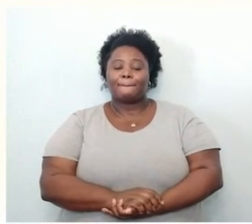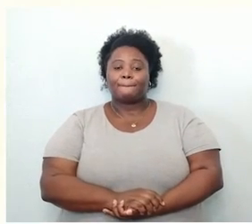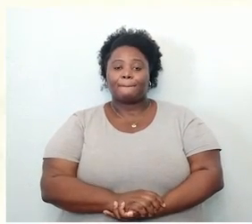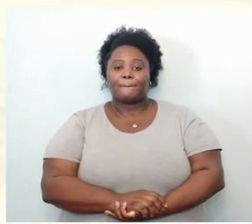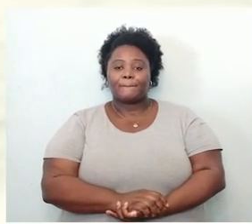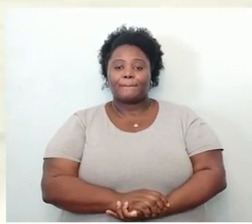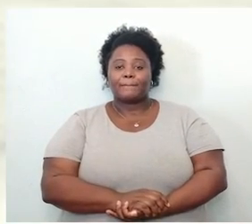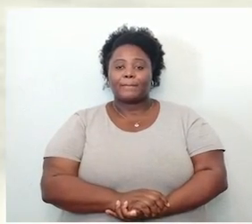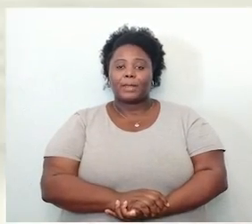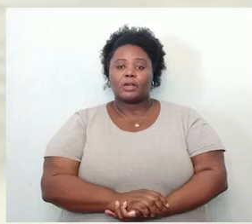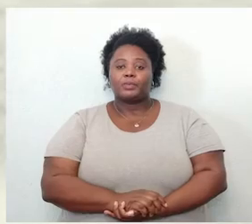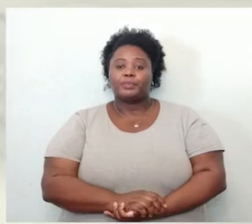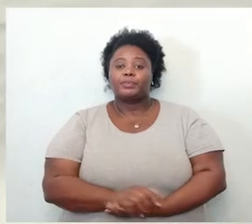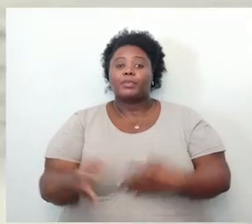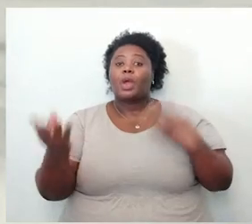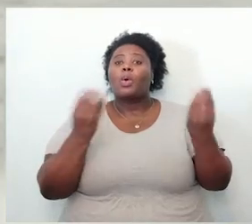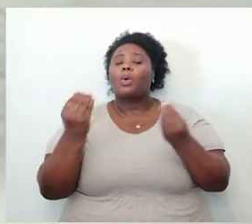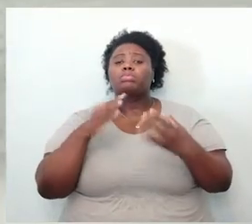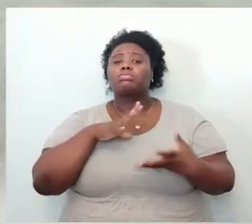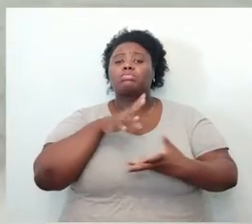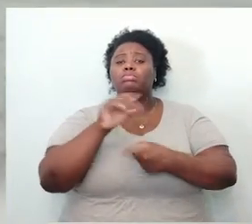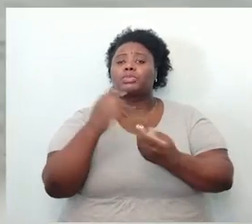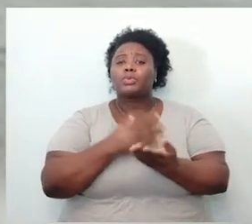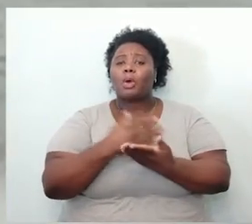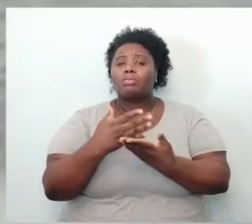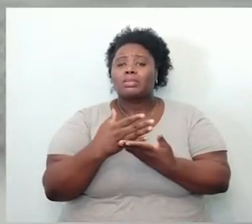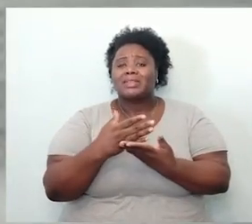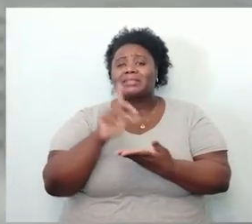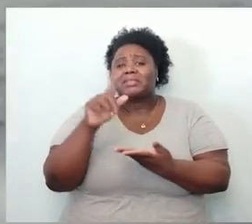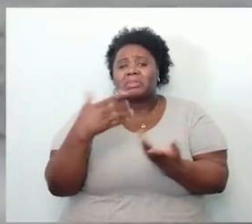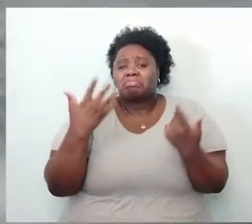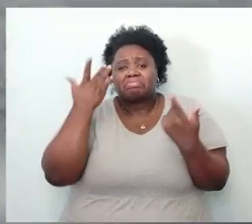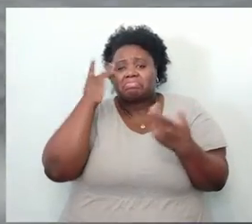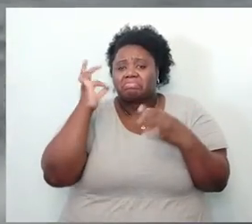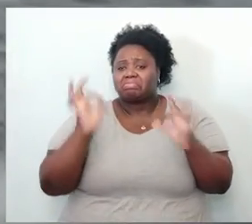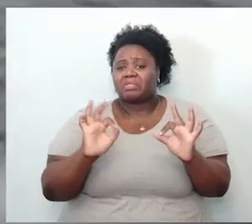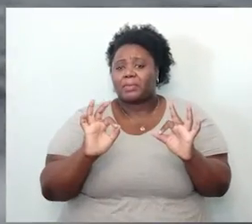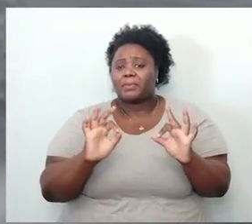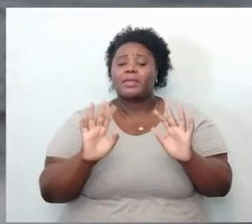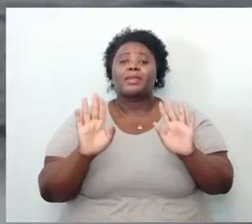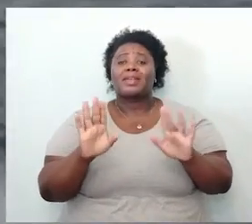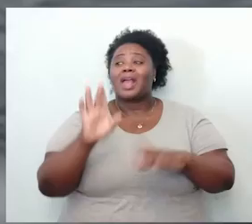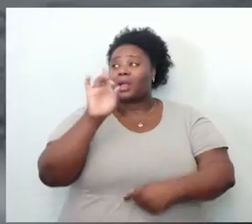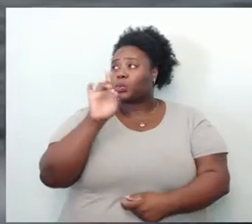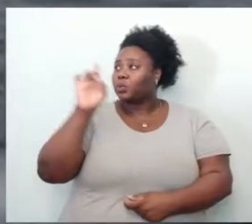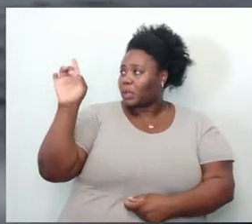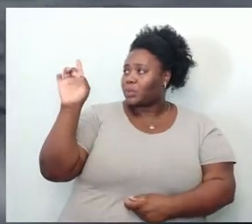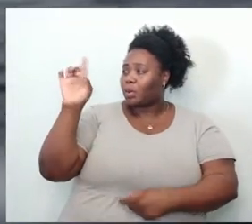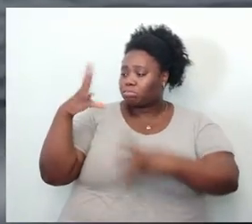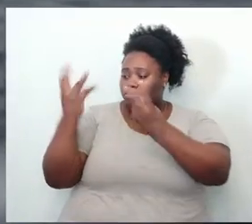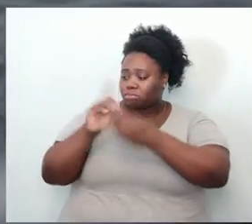Como o mundo começou, está certo que é um mistério. Os deuses,